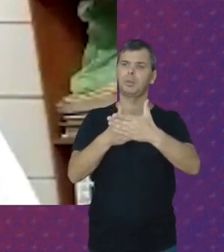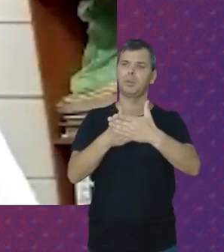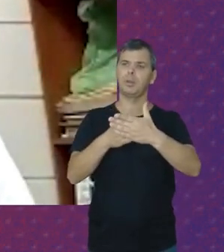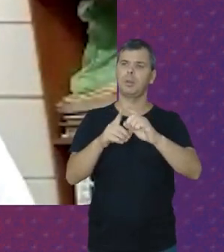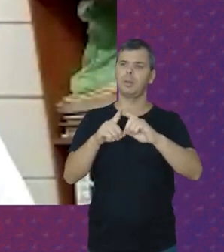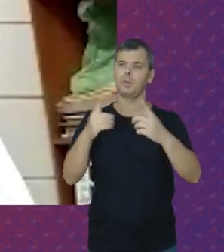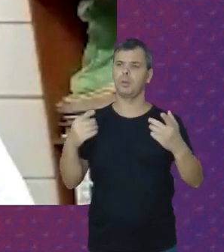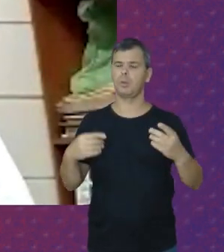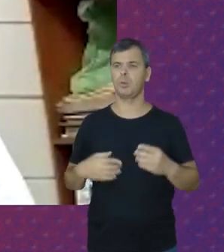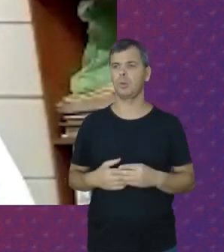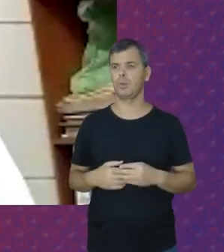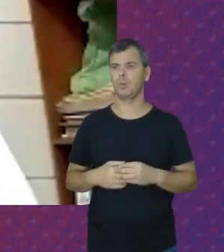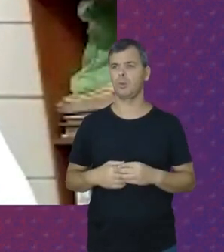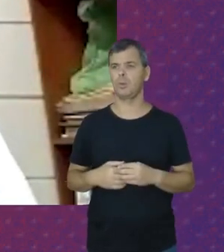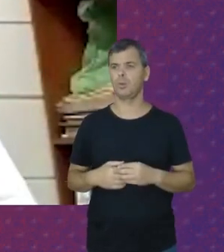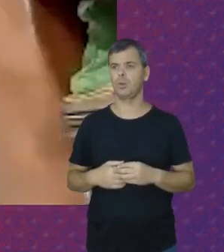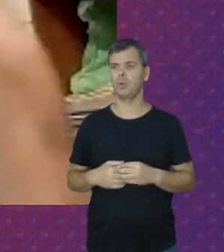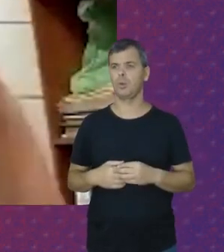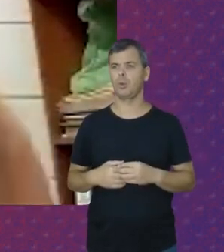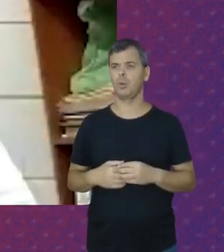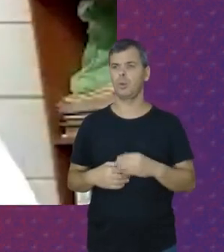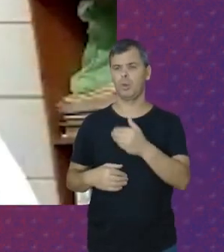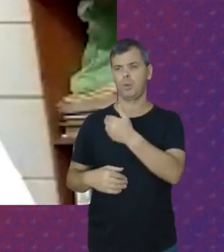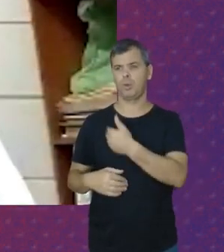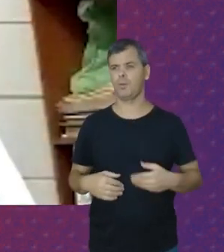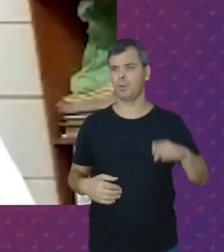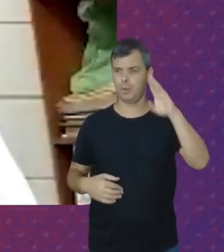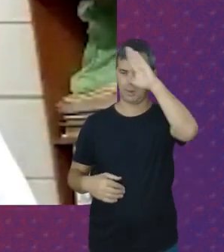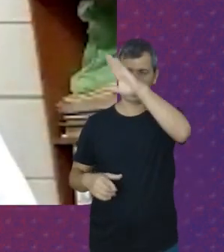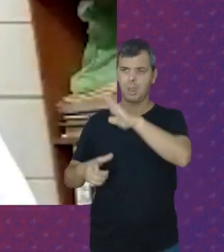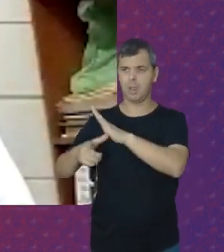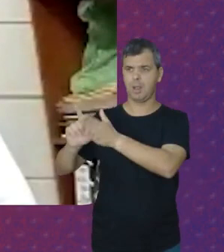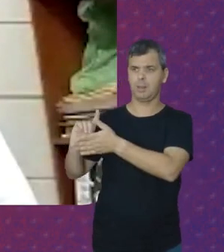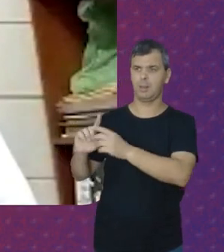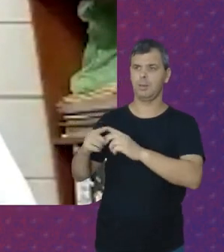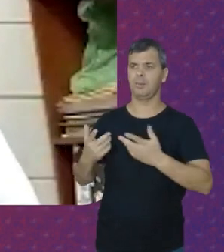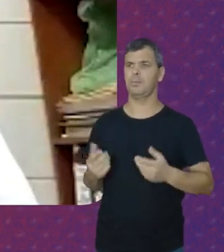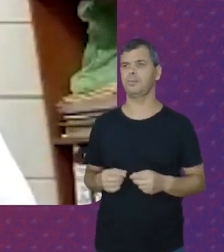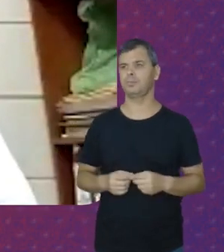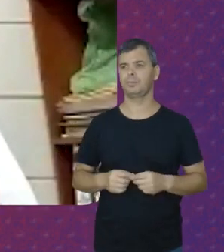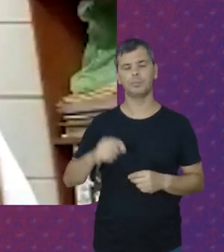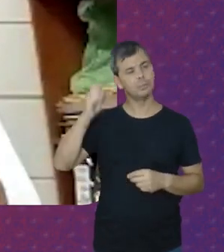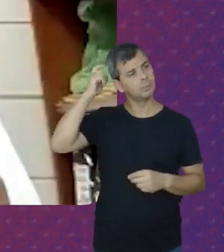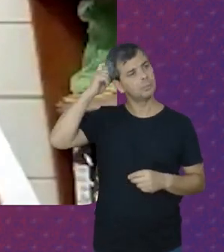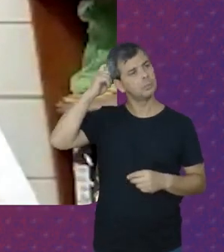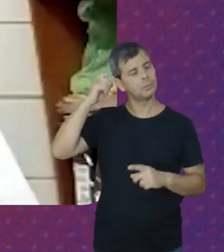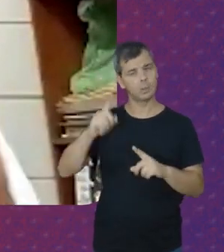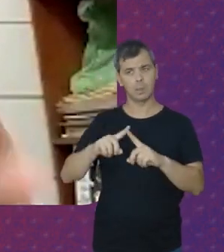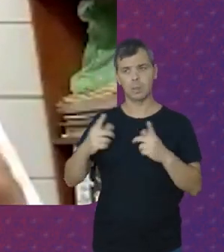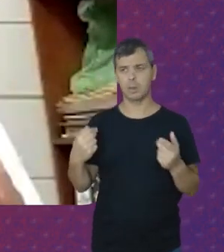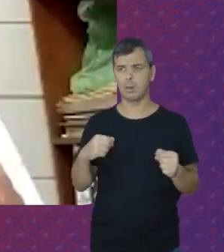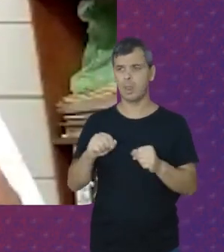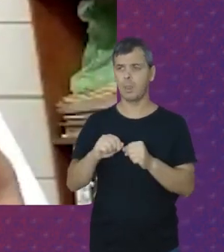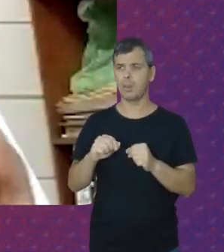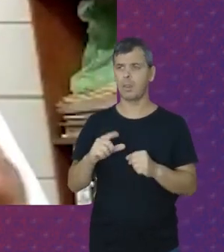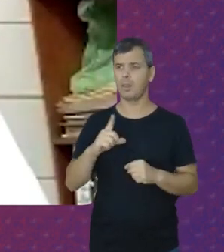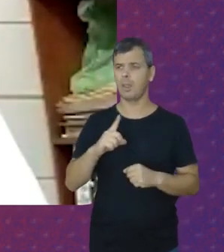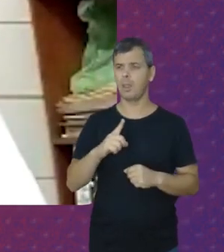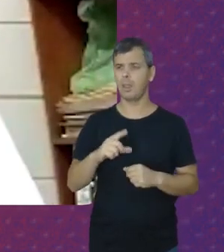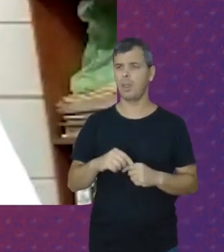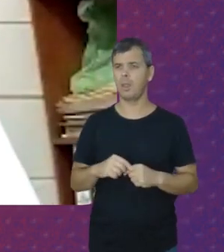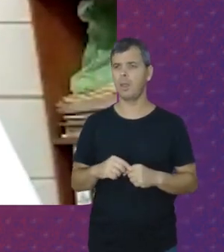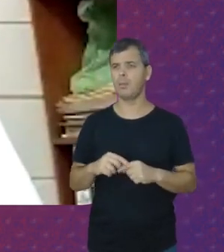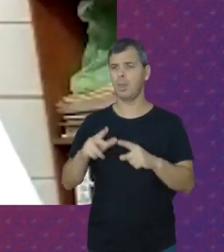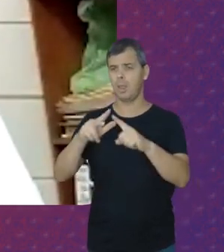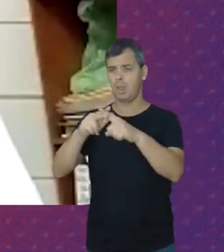Terrível Do ex Desgoverno Então Mais paralelo A isso A gente teve A